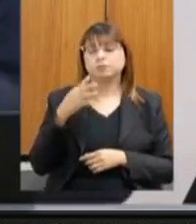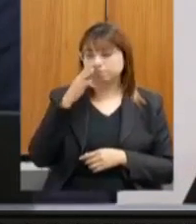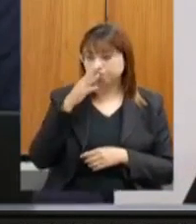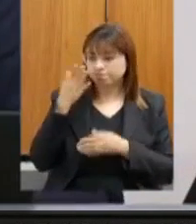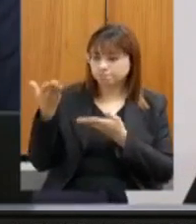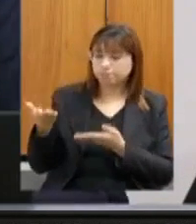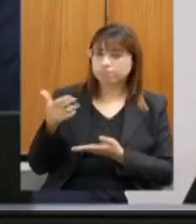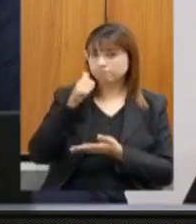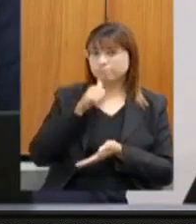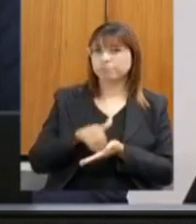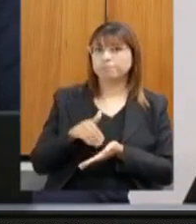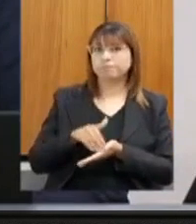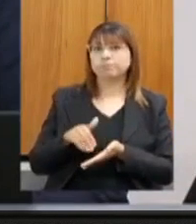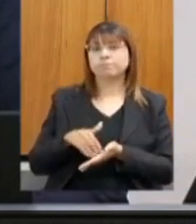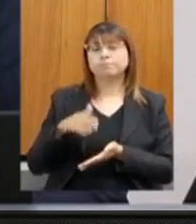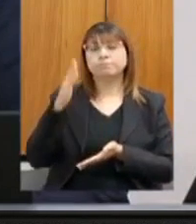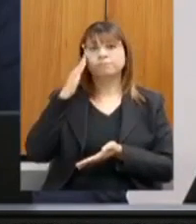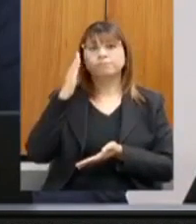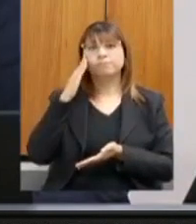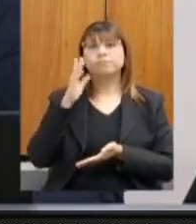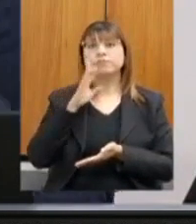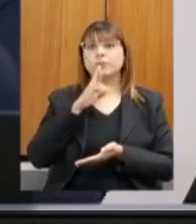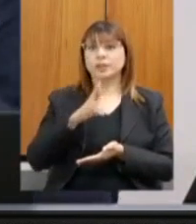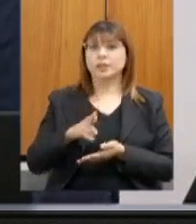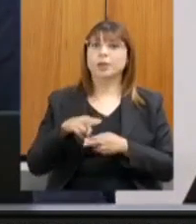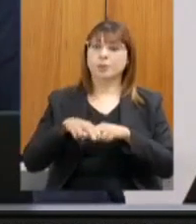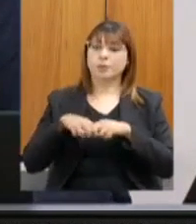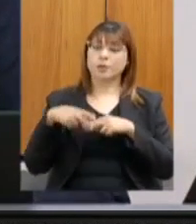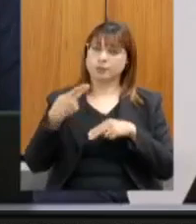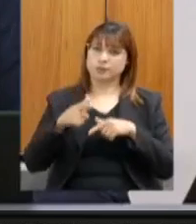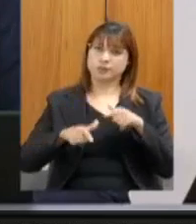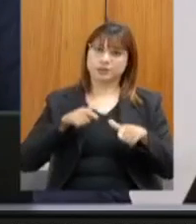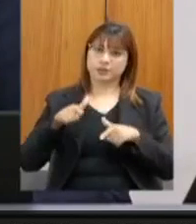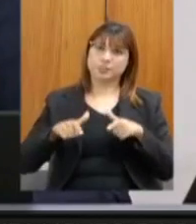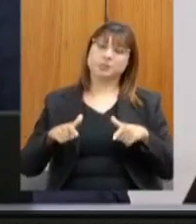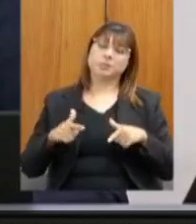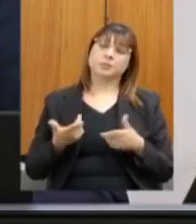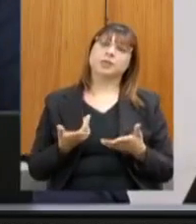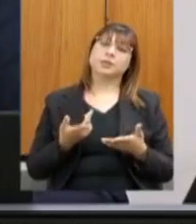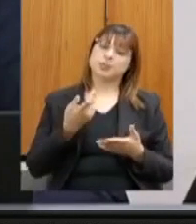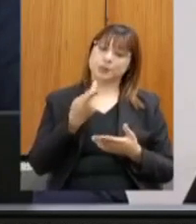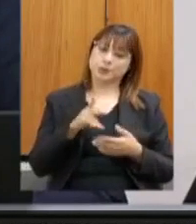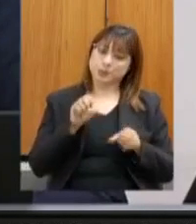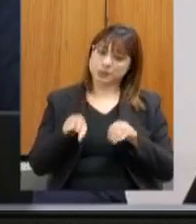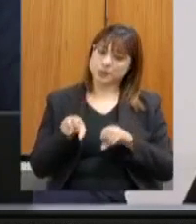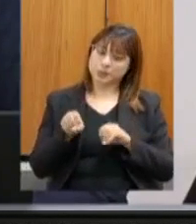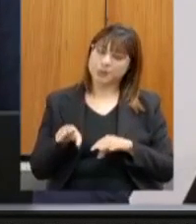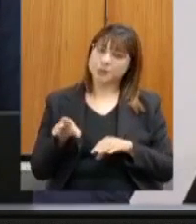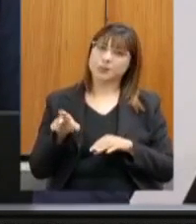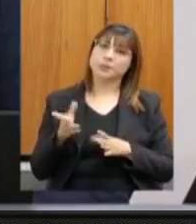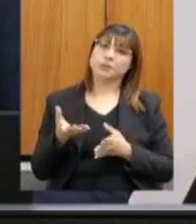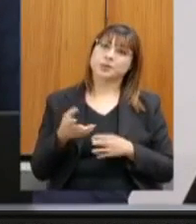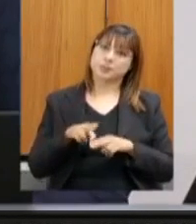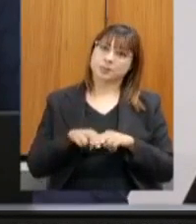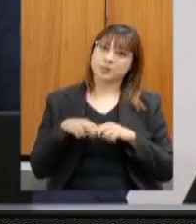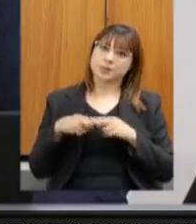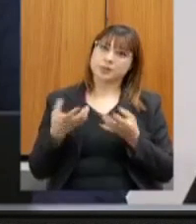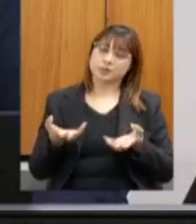Eu sei que muito desse resultado é fruto do seu empenho, da sua forma de educar. Então, eu quero fazer aqui essas